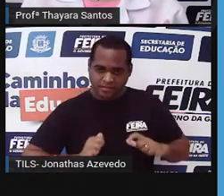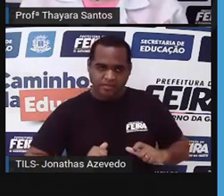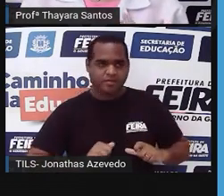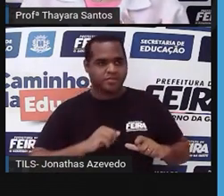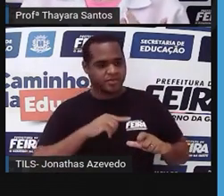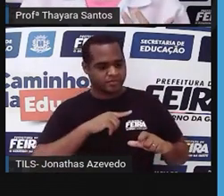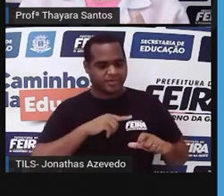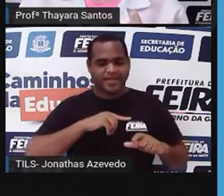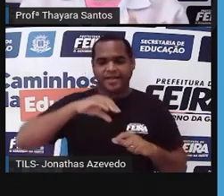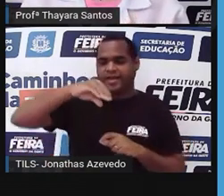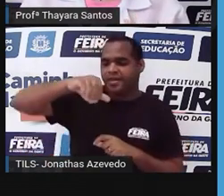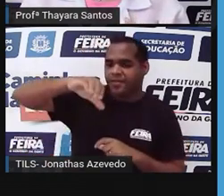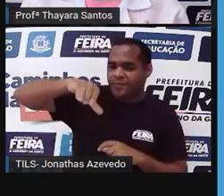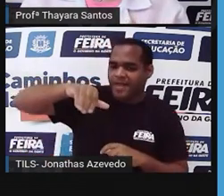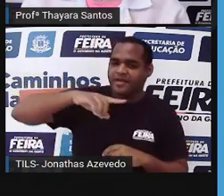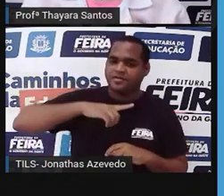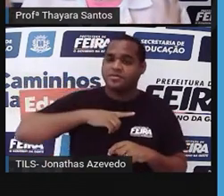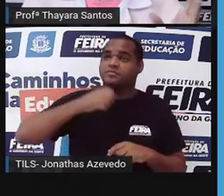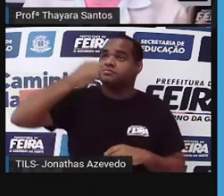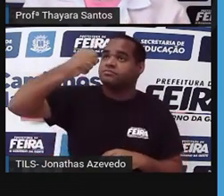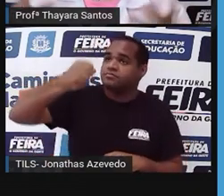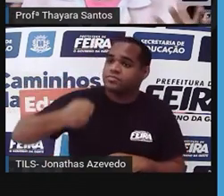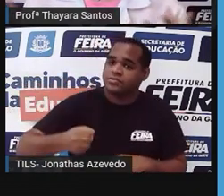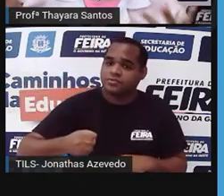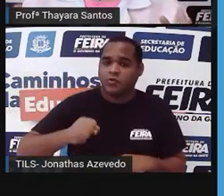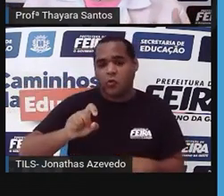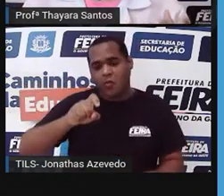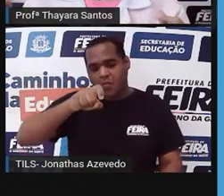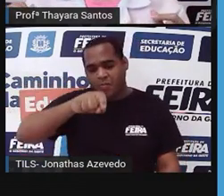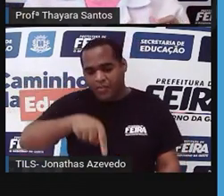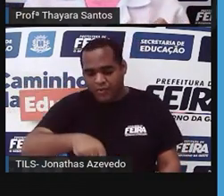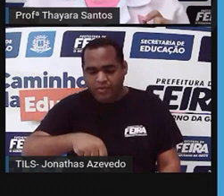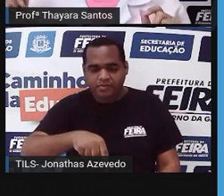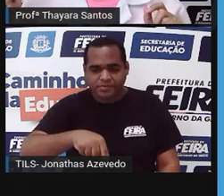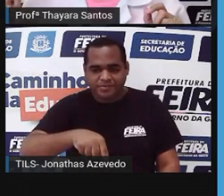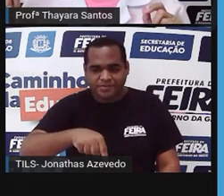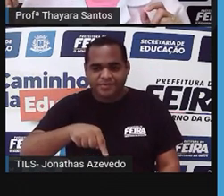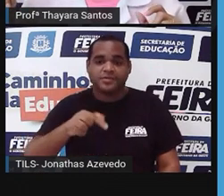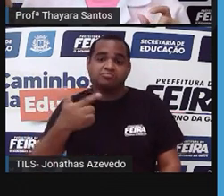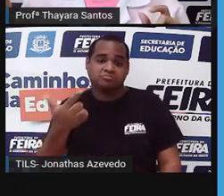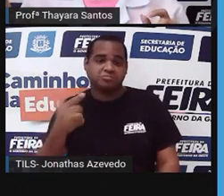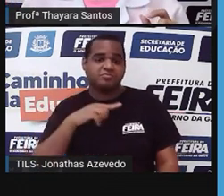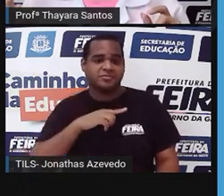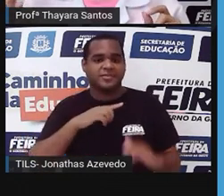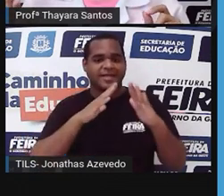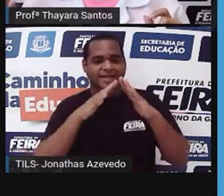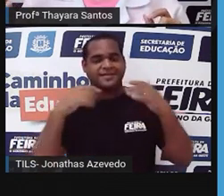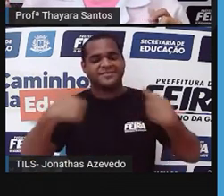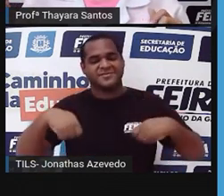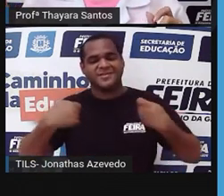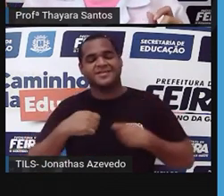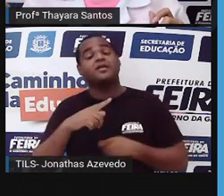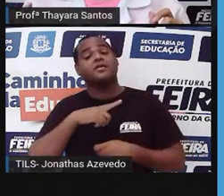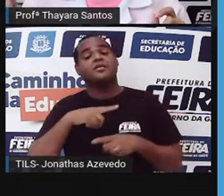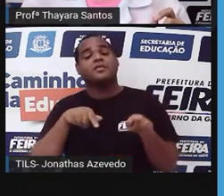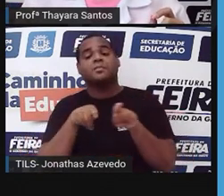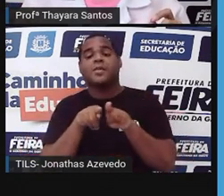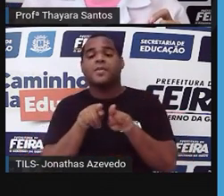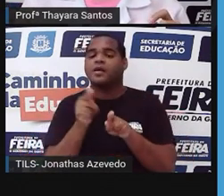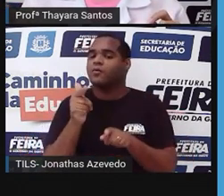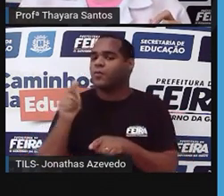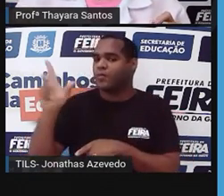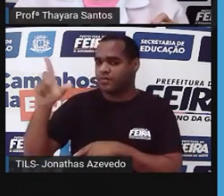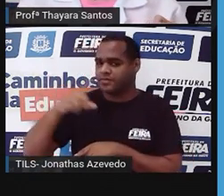torneira, pro vaso, pra todos os lugares que precisam na casa. E a gente também tem aquele outro,